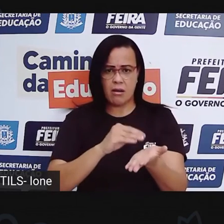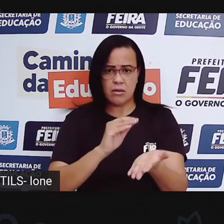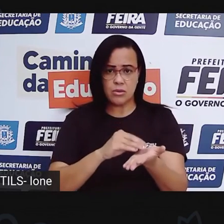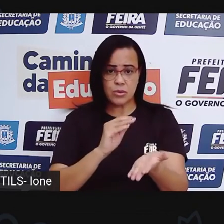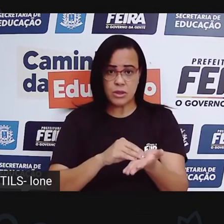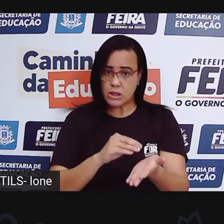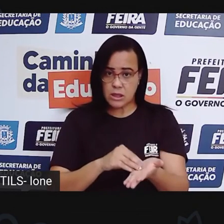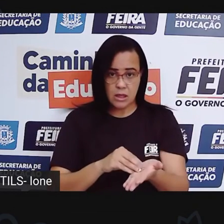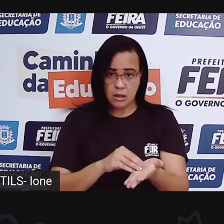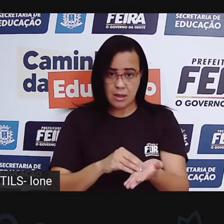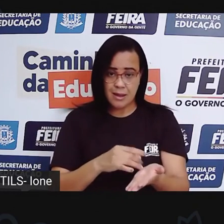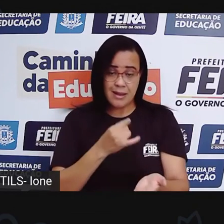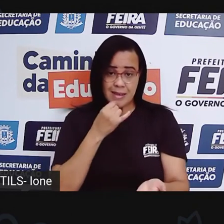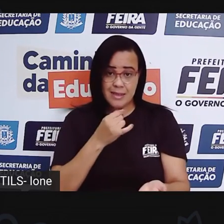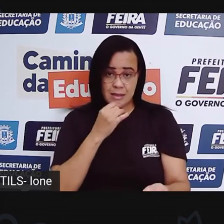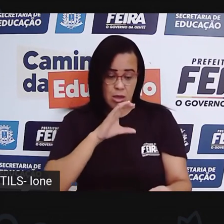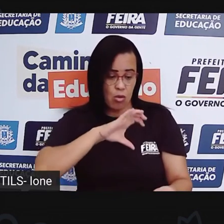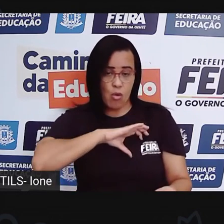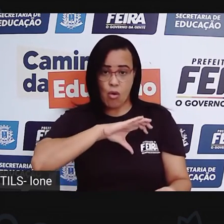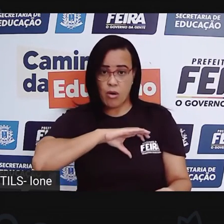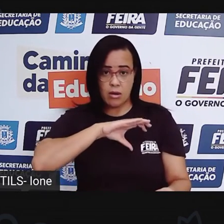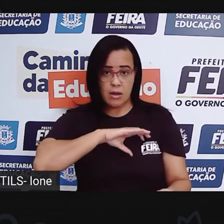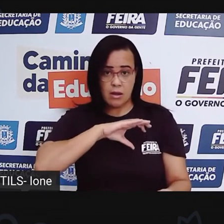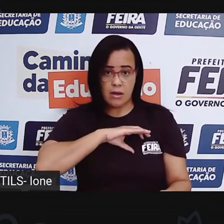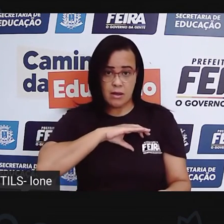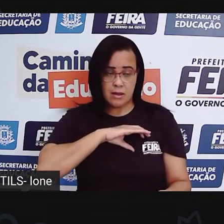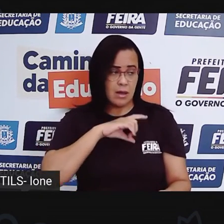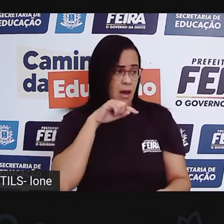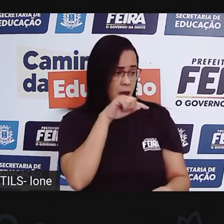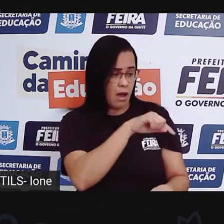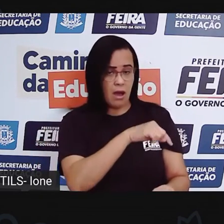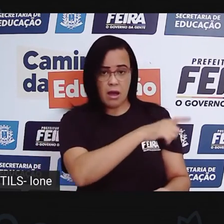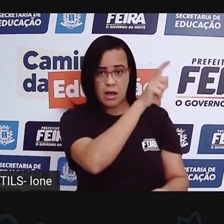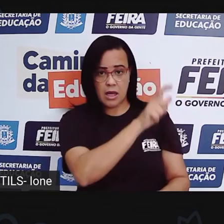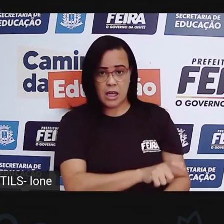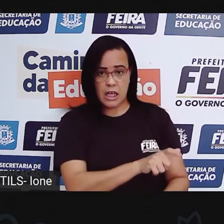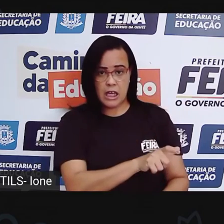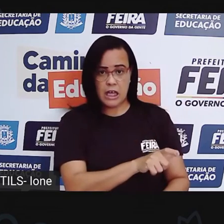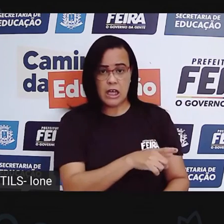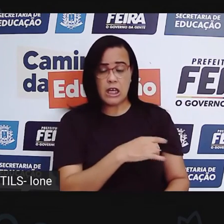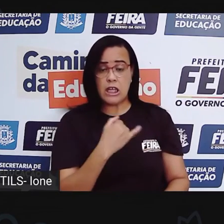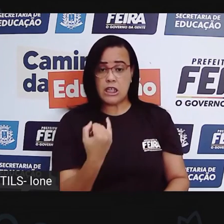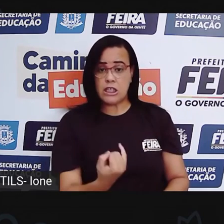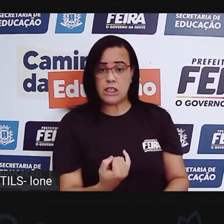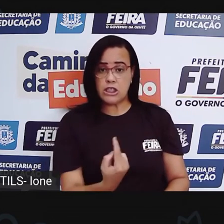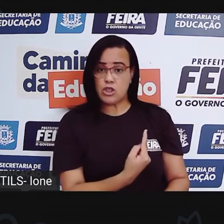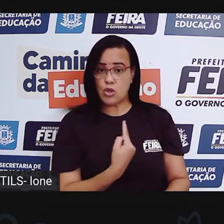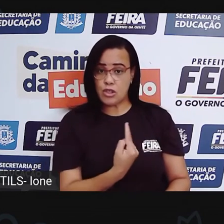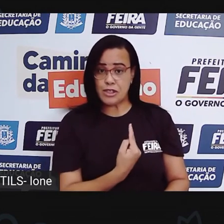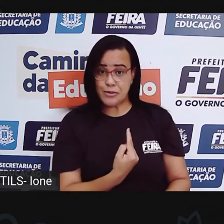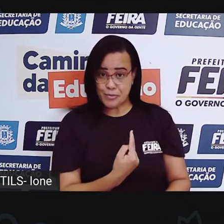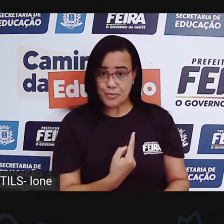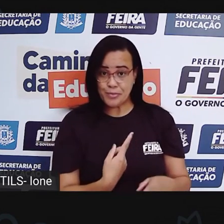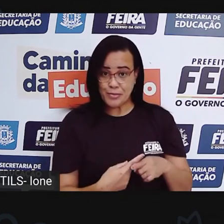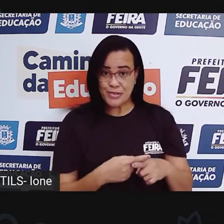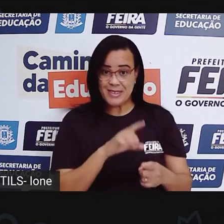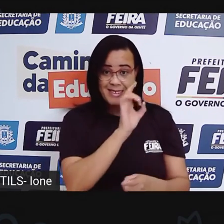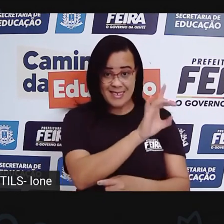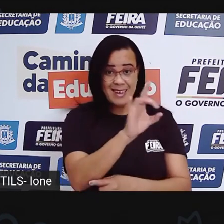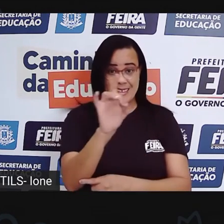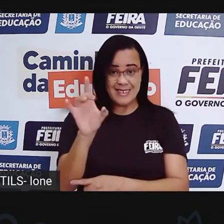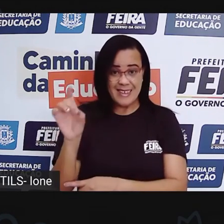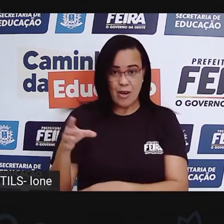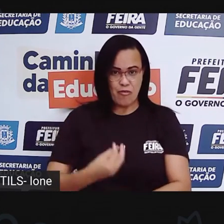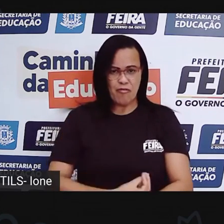meu colega, ele tem individualidades, né? Lembra que a PRO falou? Que cada um tem a sua história, tem a sua